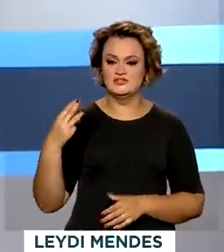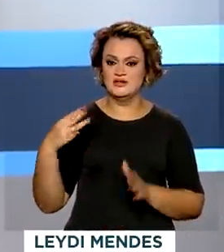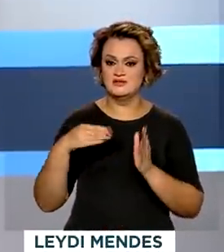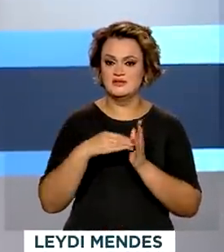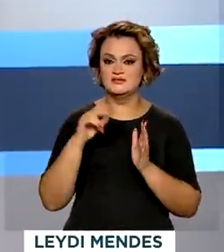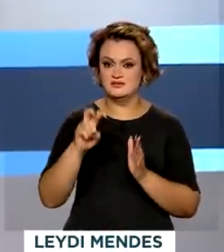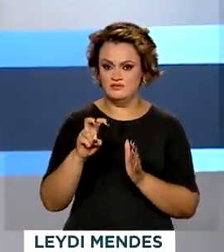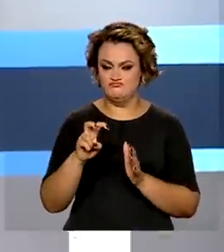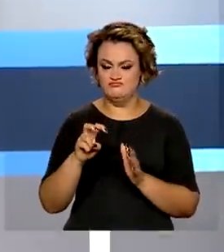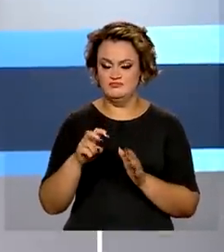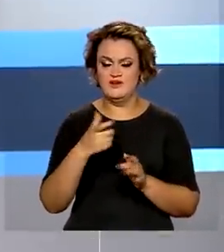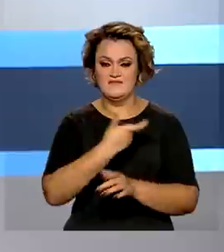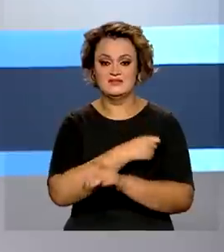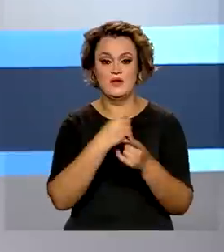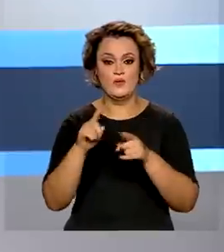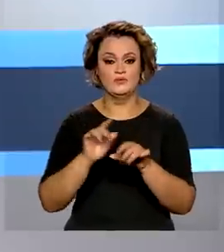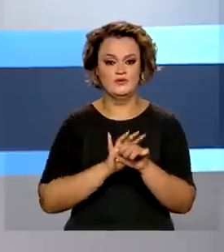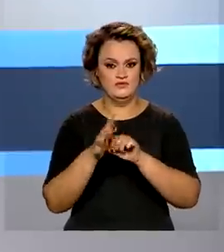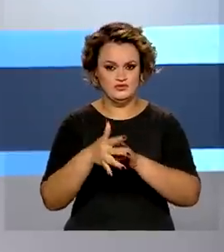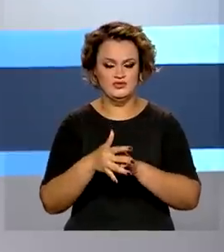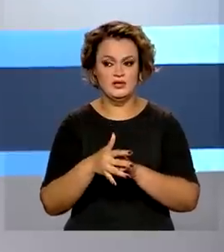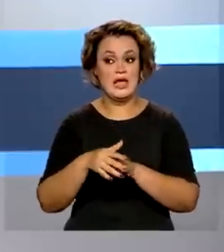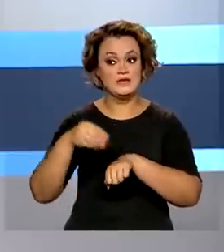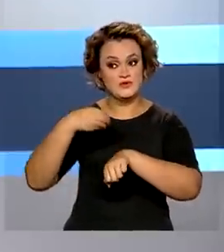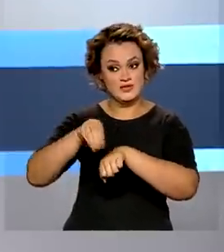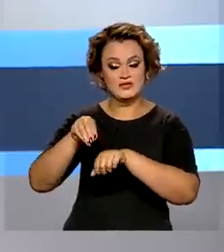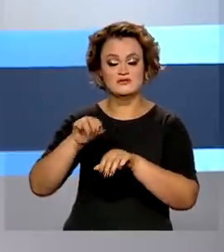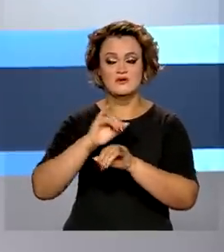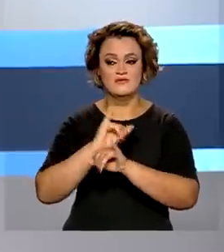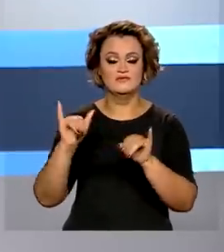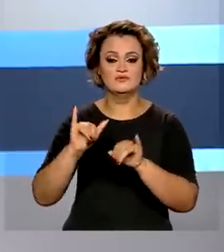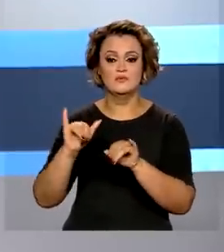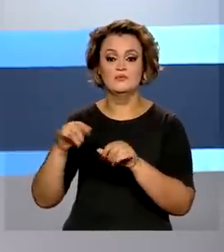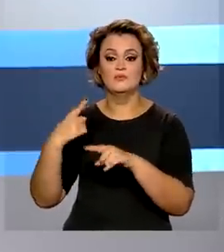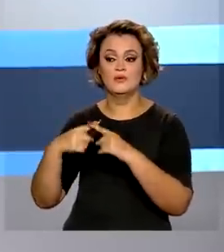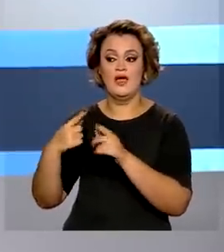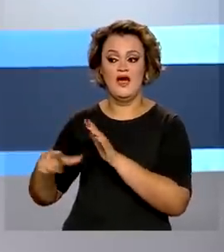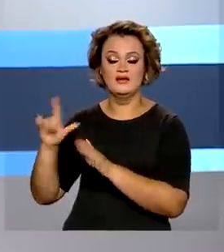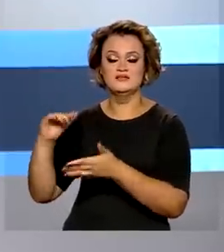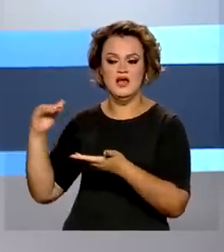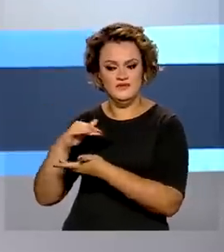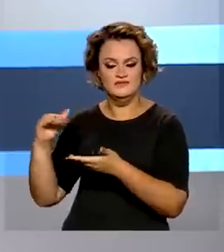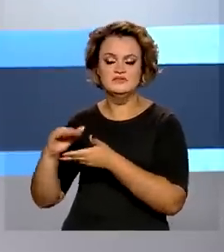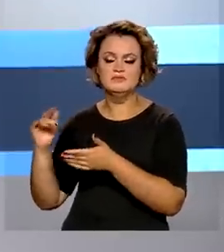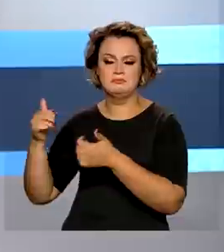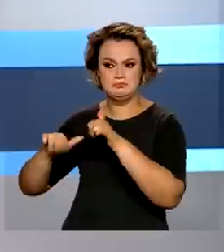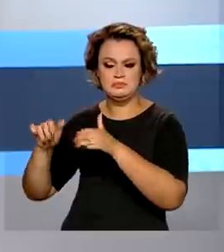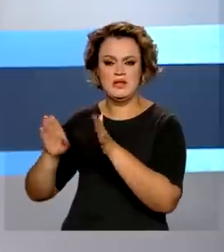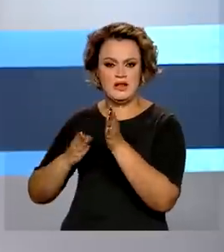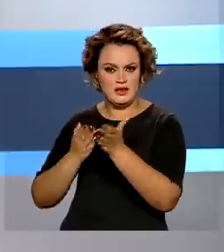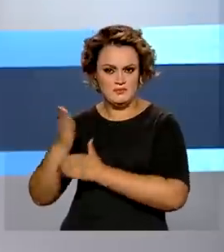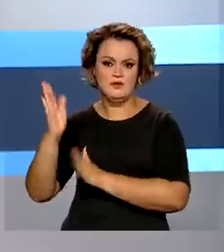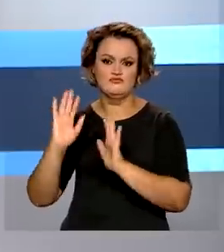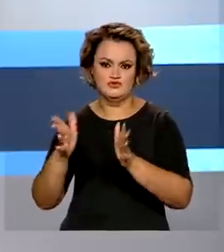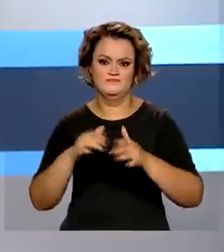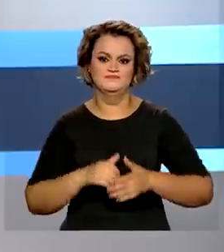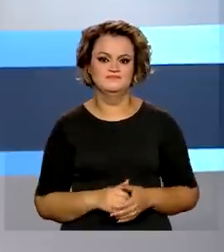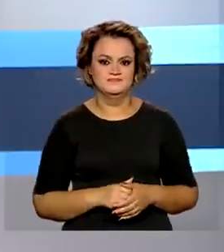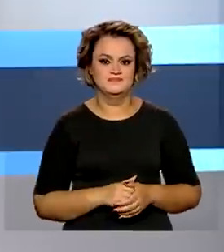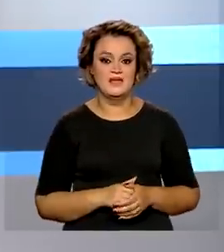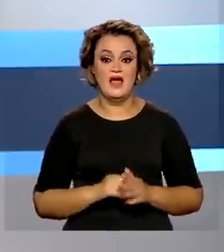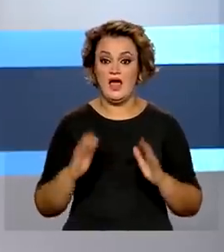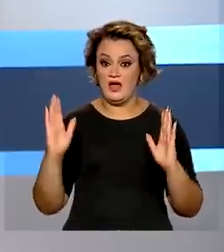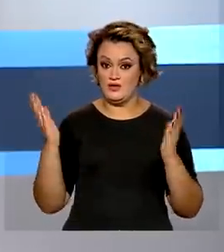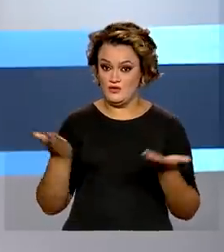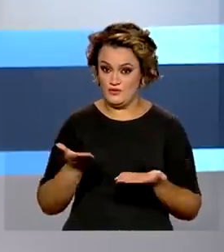contra a Covid-19. A orientação veio após decisão da Anvisa, que autorizou o uso da vacina nessa faixa etária. No